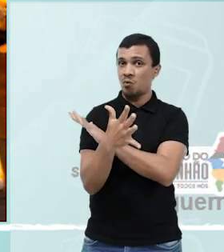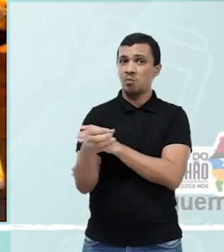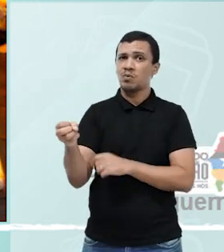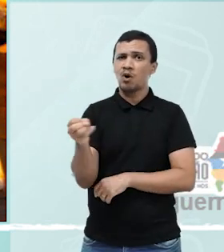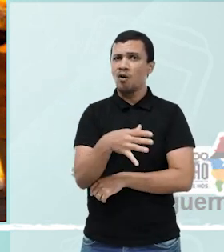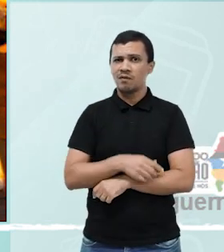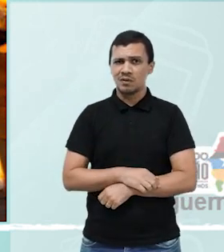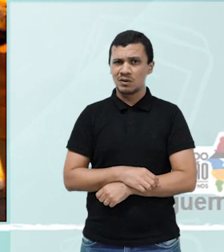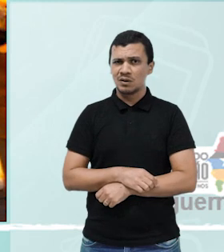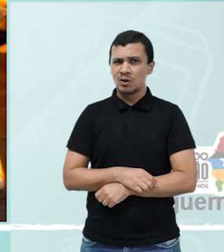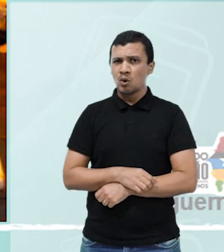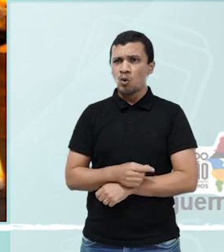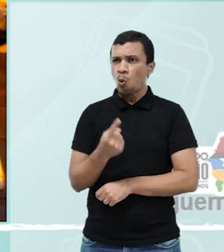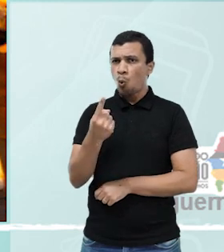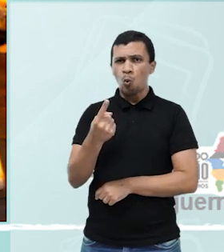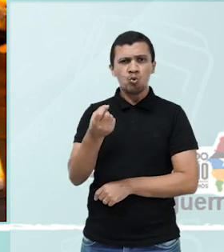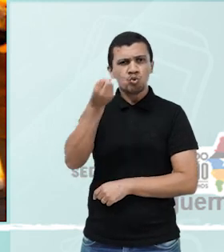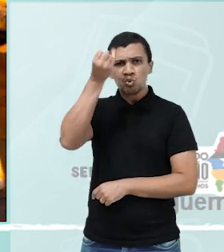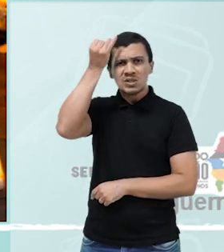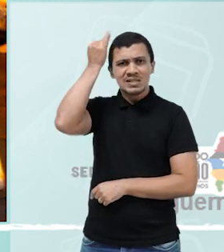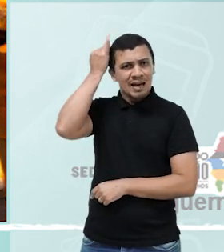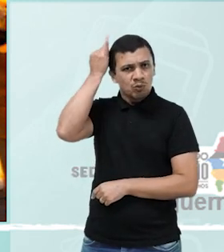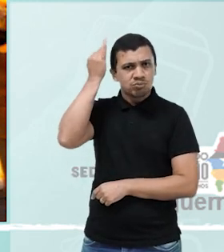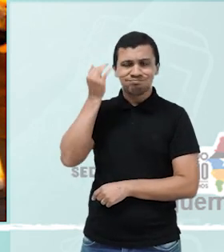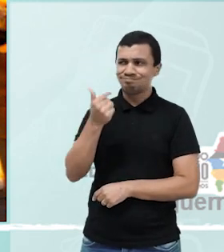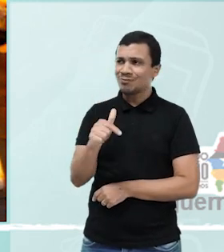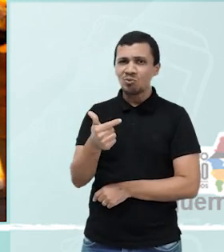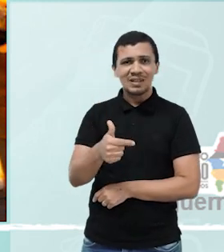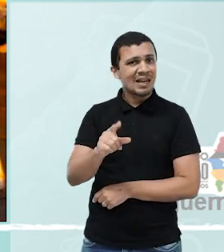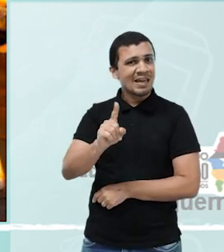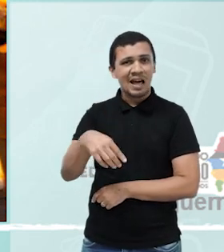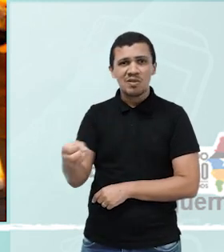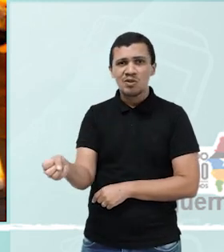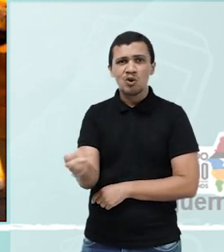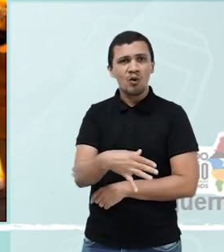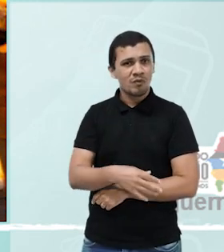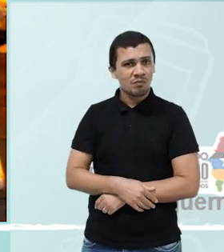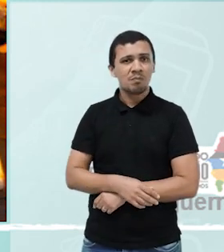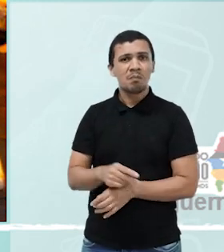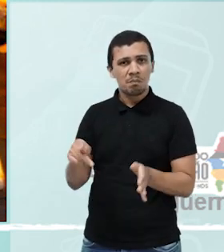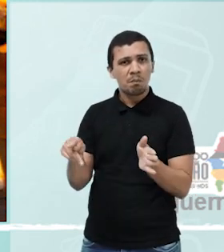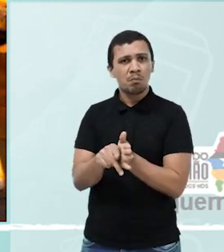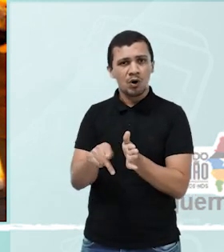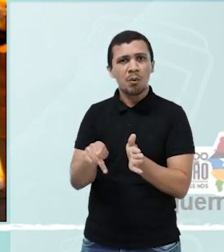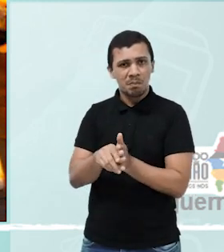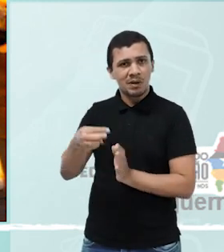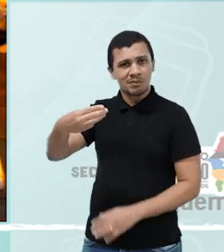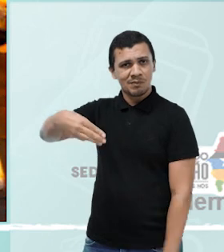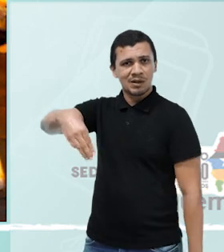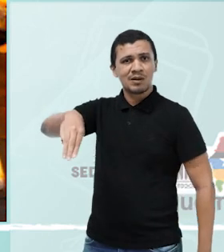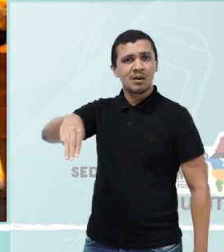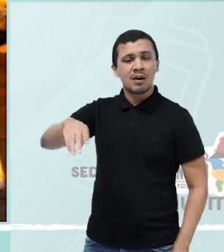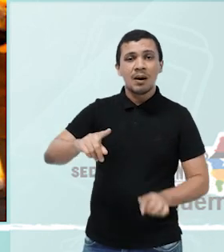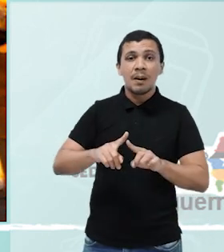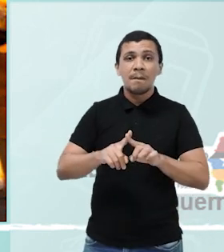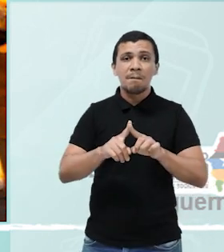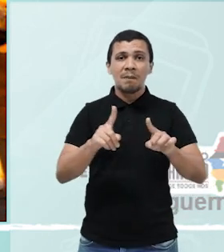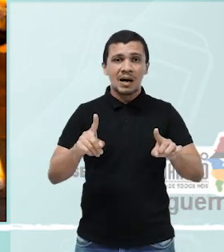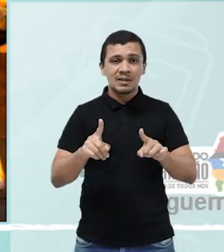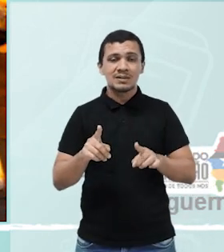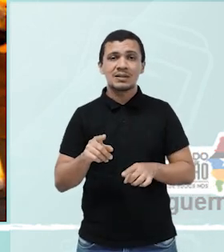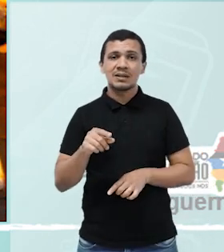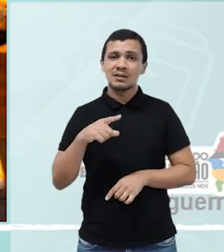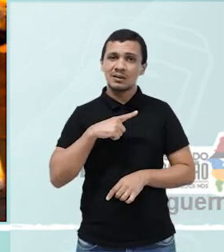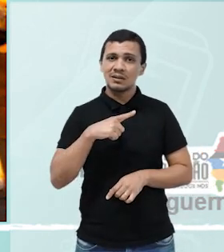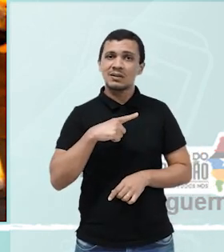século. Que são representativos. A gente vai falar sobre isso. É maranhense. Mas originalmente foi criado aqui,